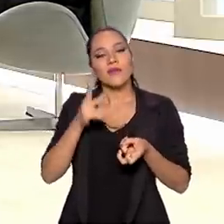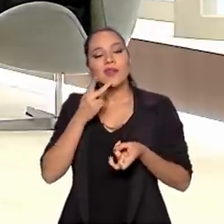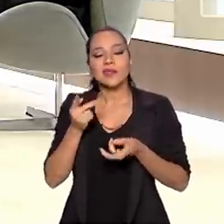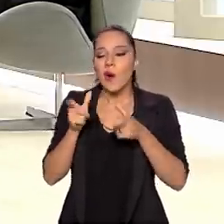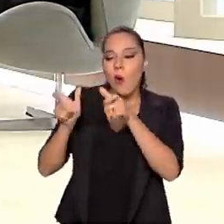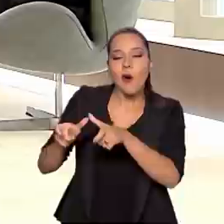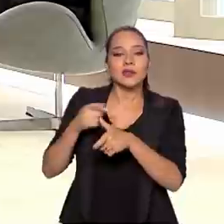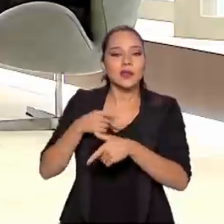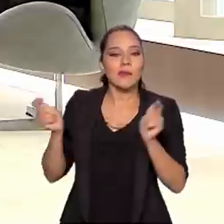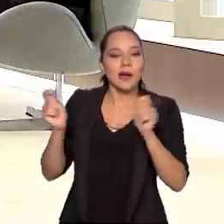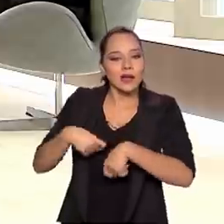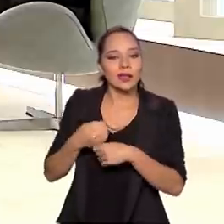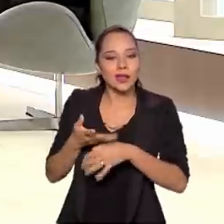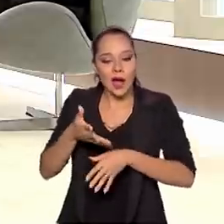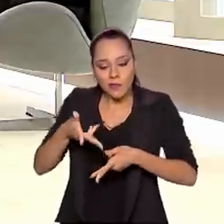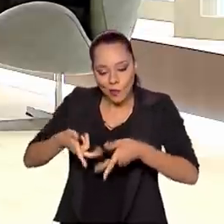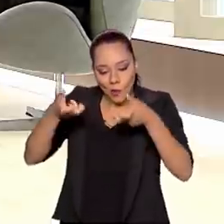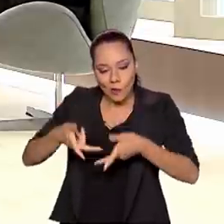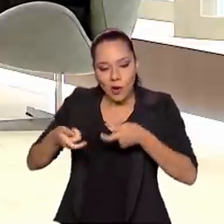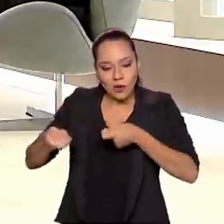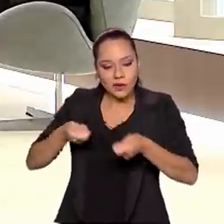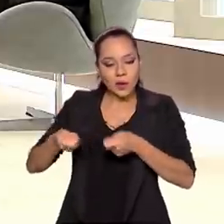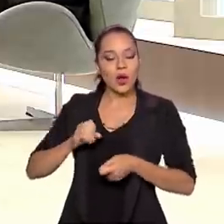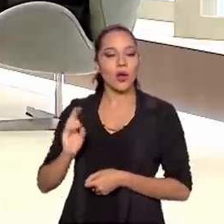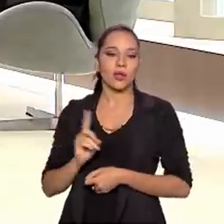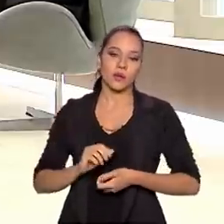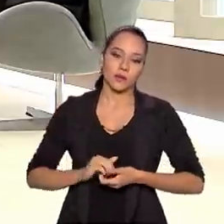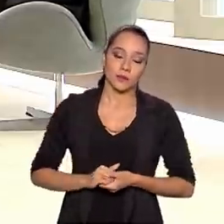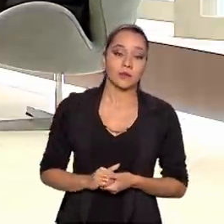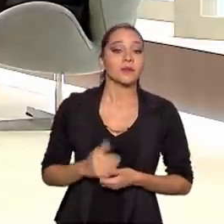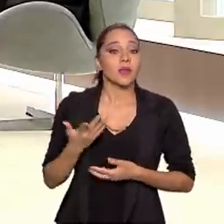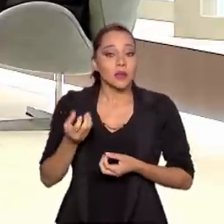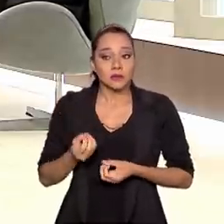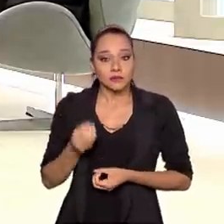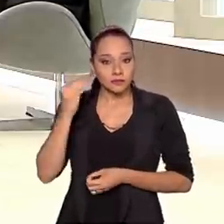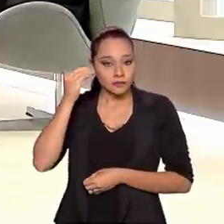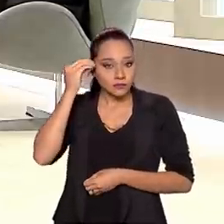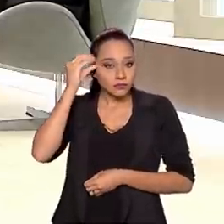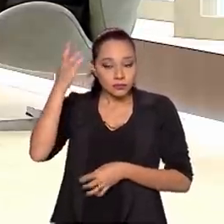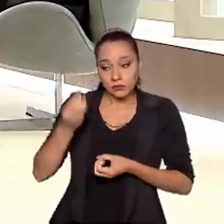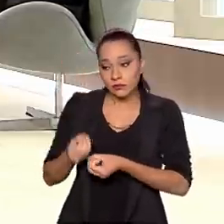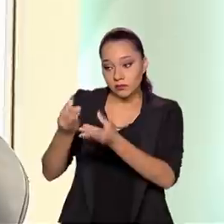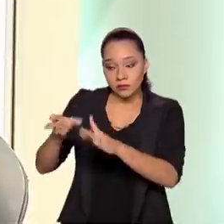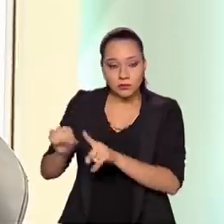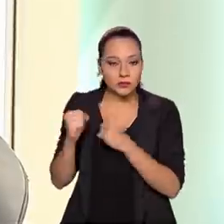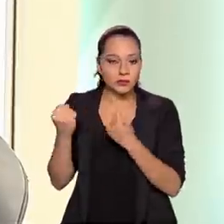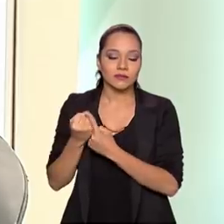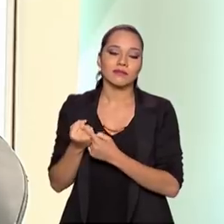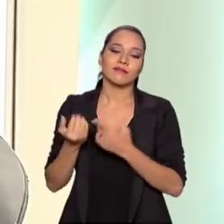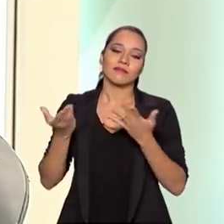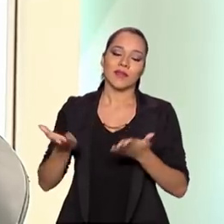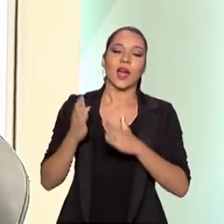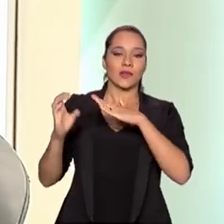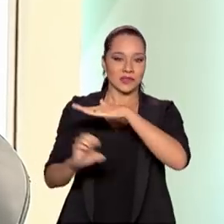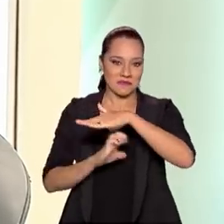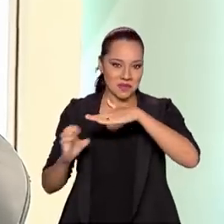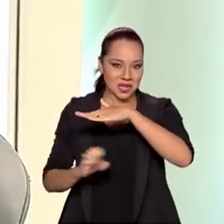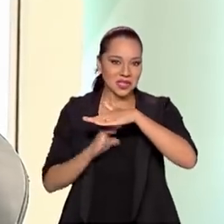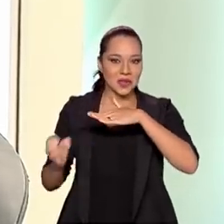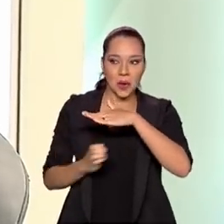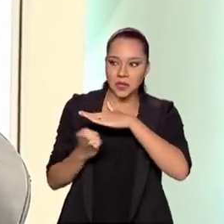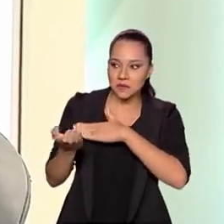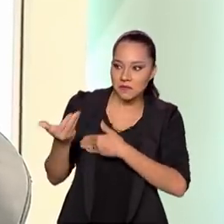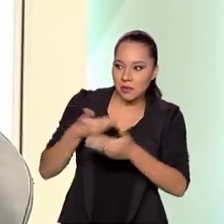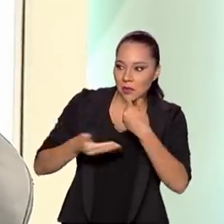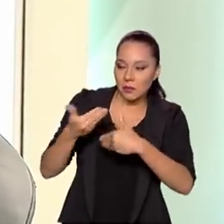tem capacidade potencial minerário ou não. E quando você entrega esse conhecimento à sociedade, aí os empreendedores surgem